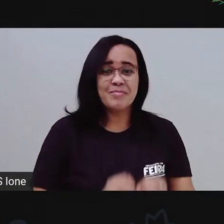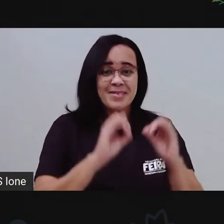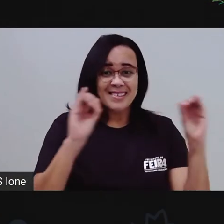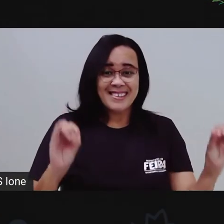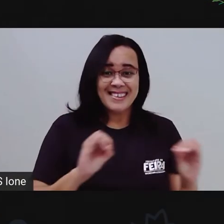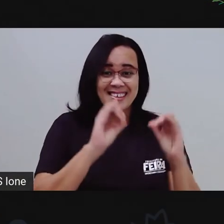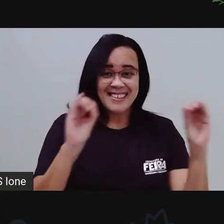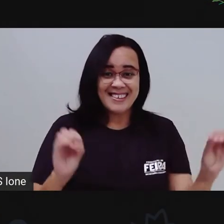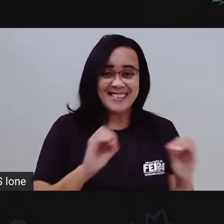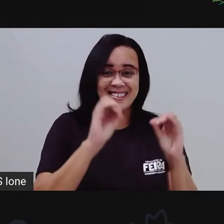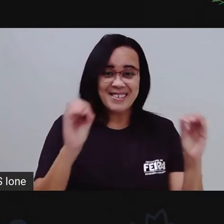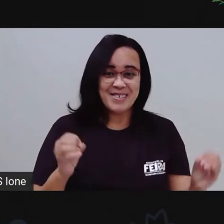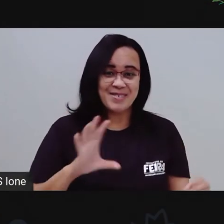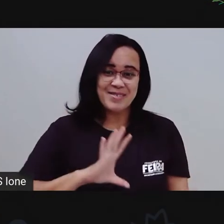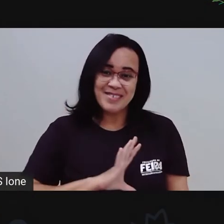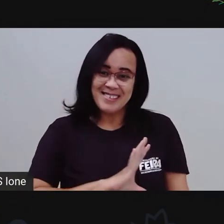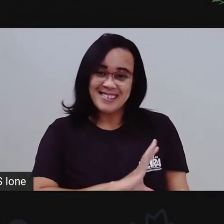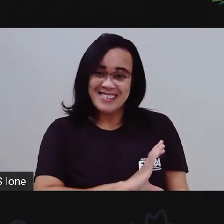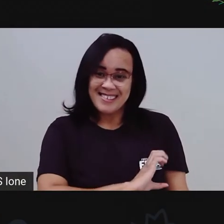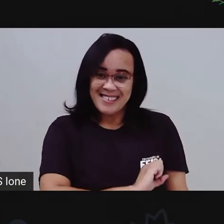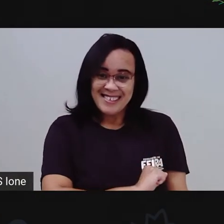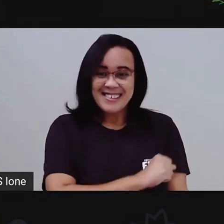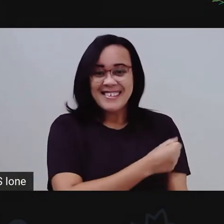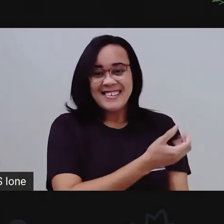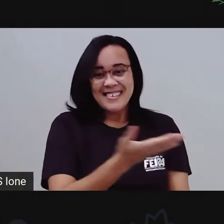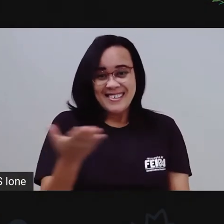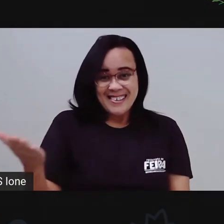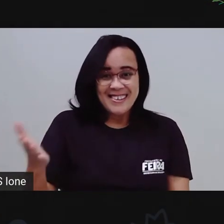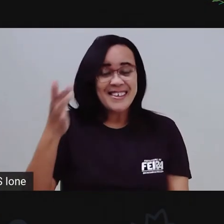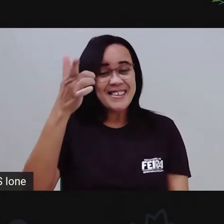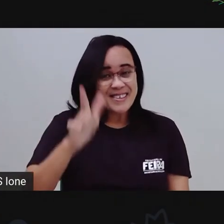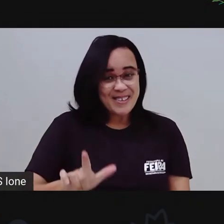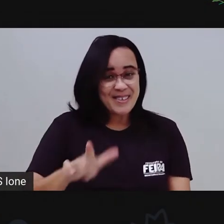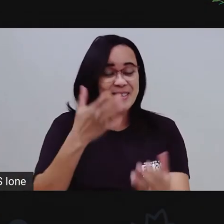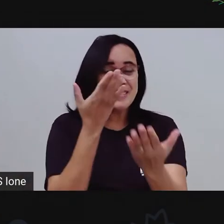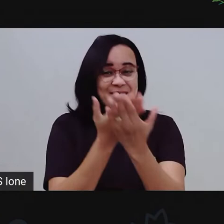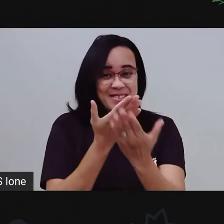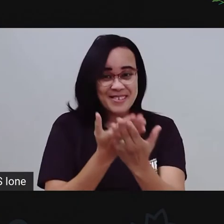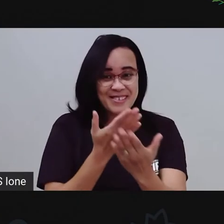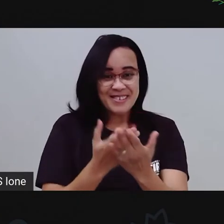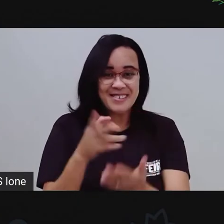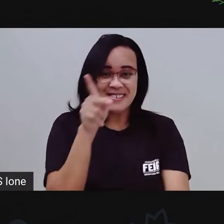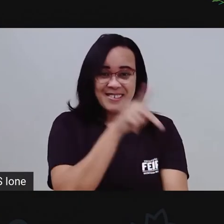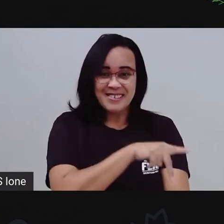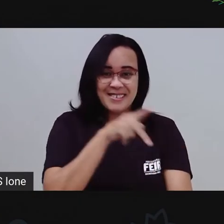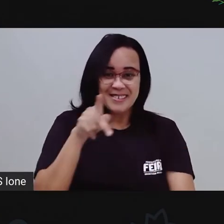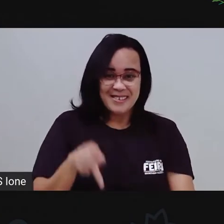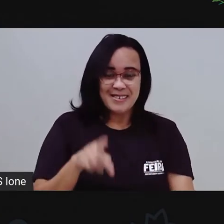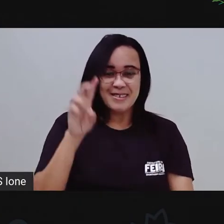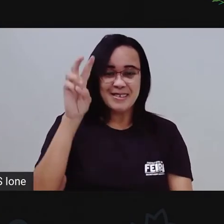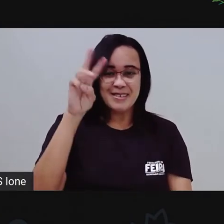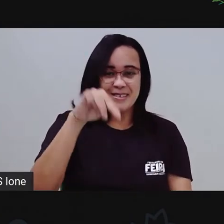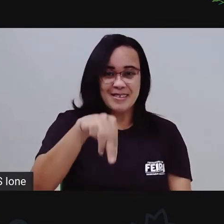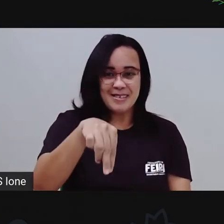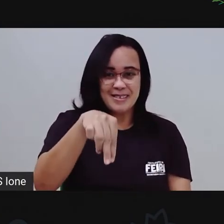Olá, meus amores! Mais uma aula de Pró-Maria. E aí, tomaram aquela água